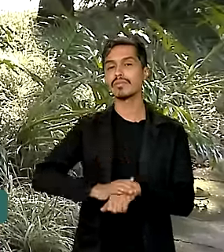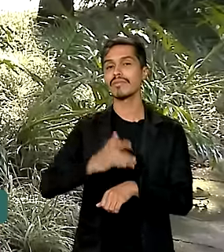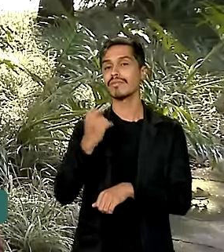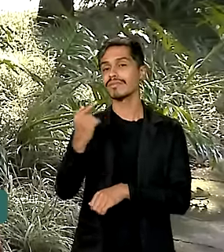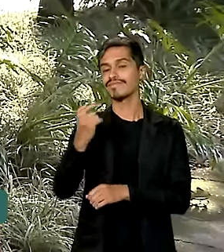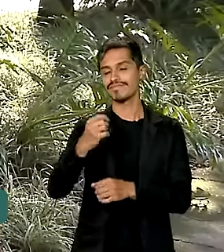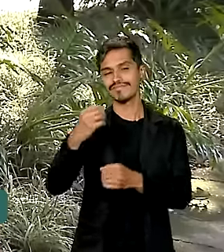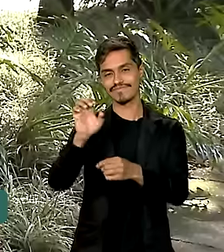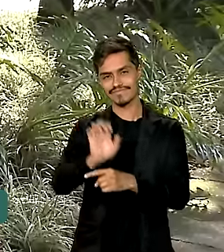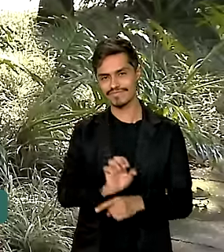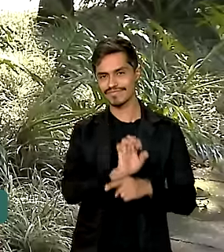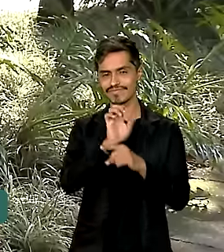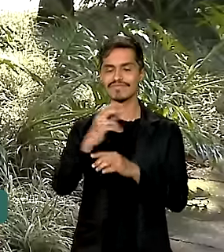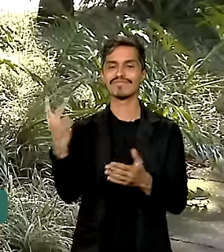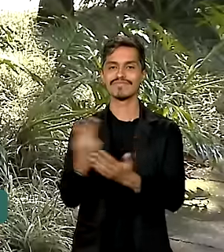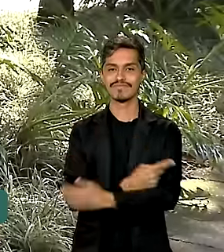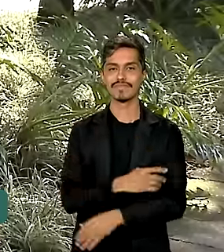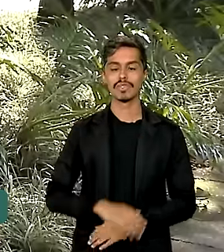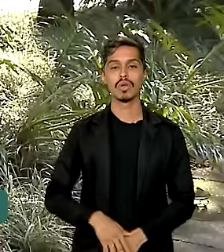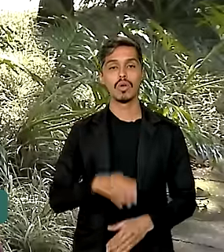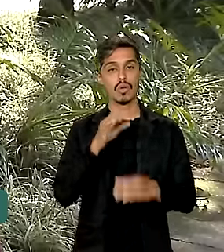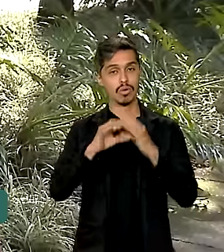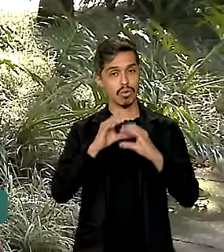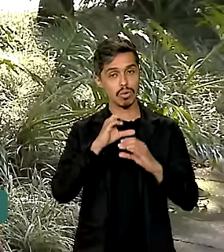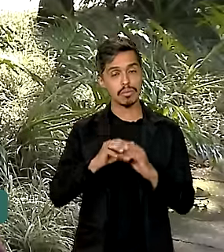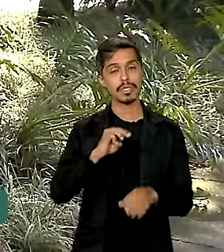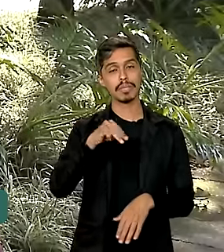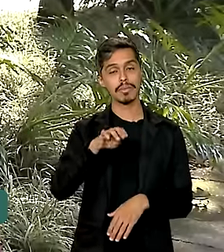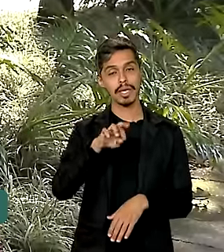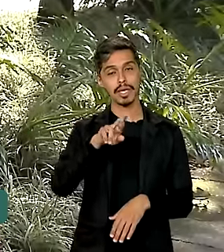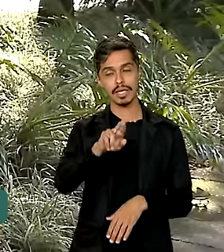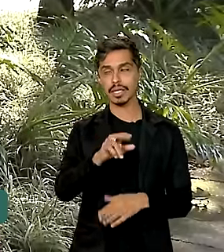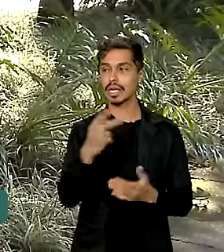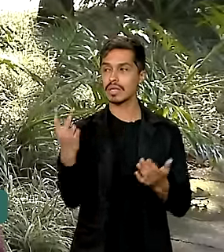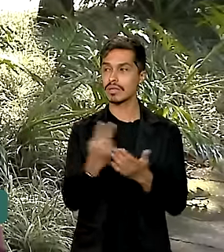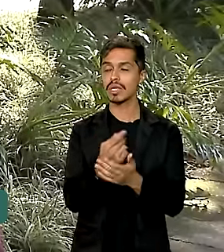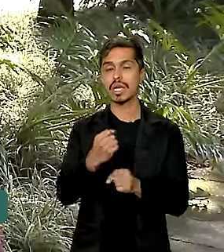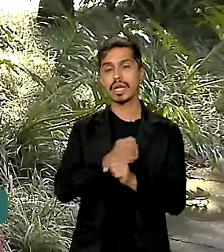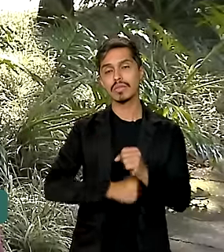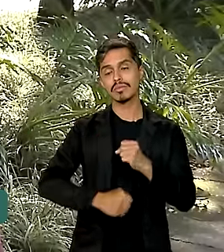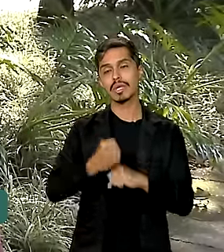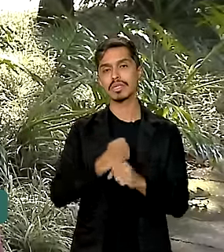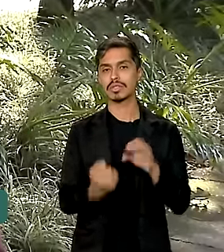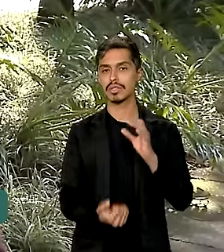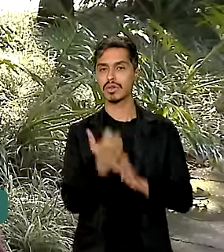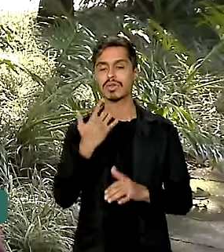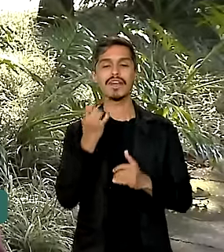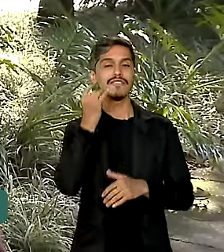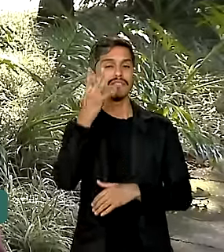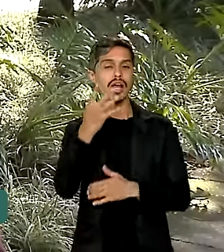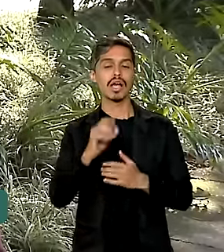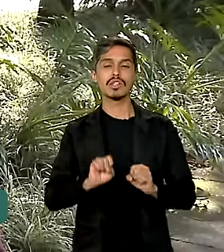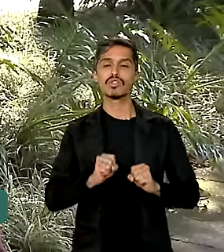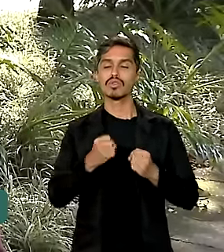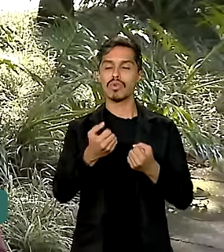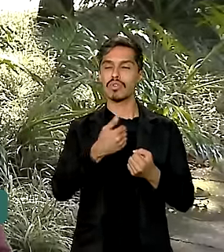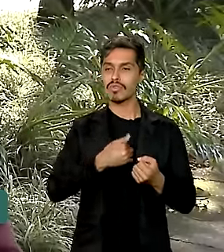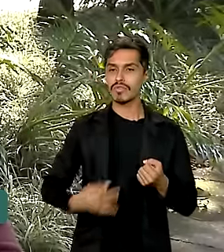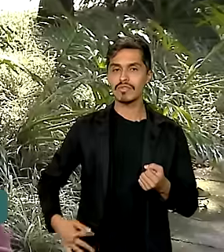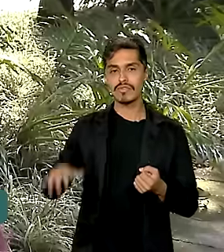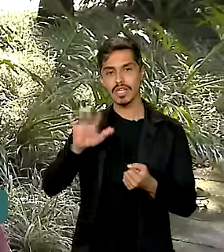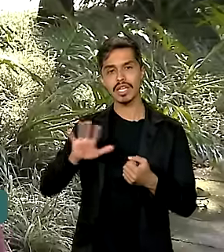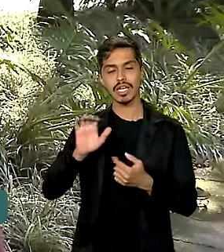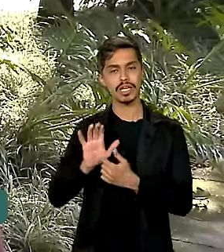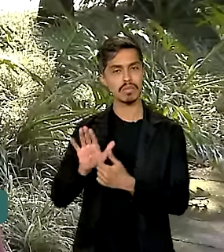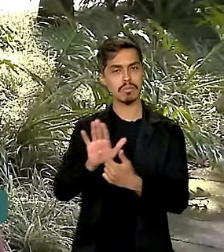estados. O Comunica.br foi criado no final do ano passado para dar mais facilidade às ações do governo federal,